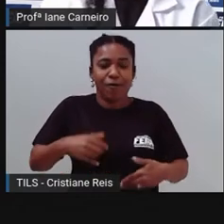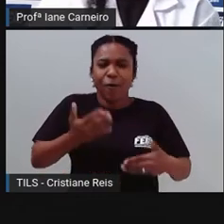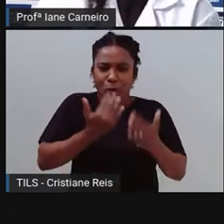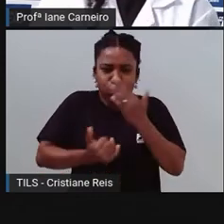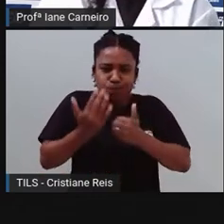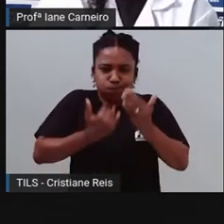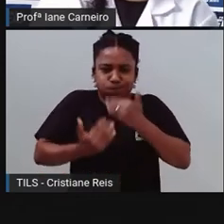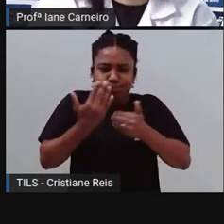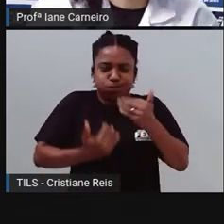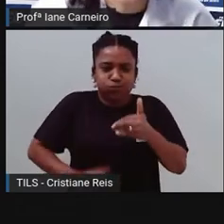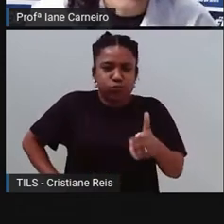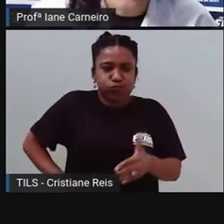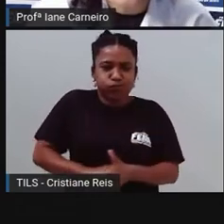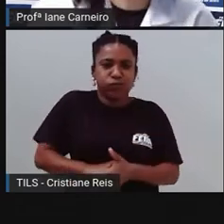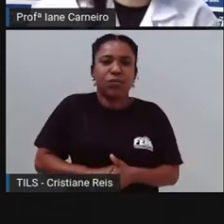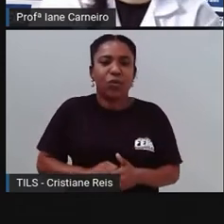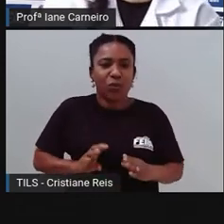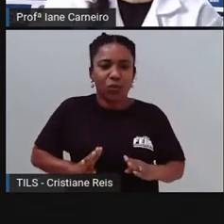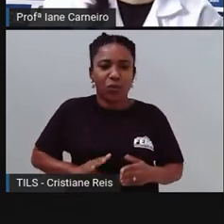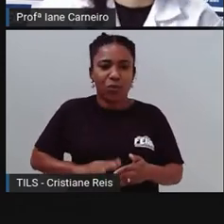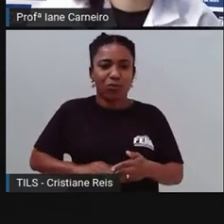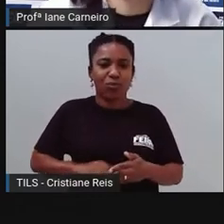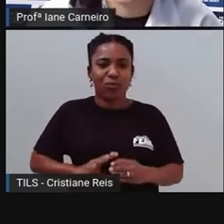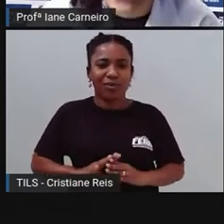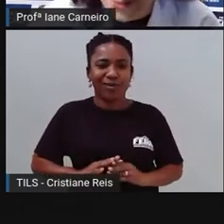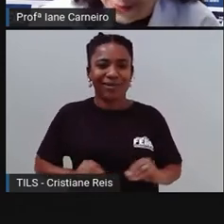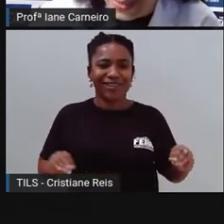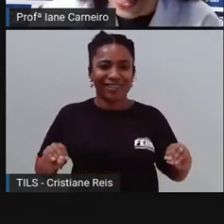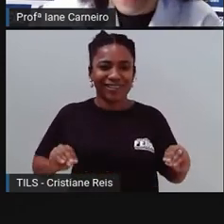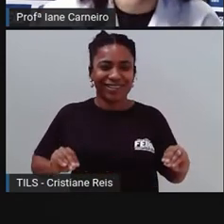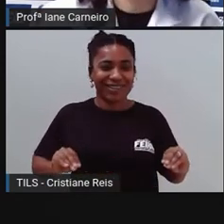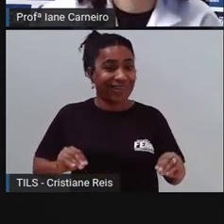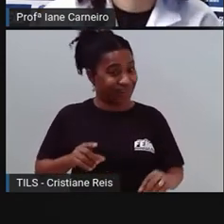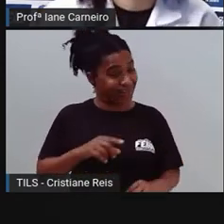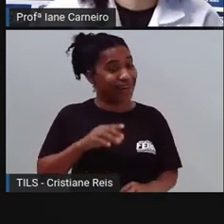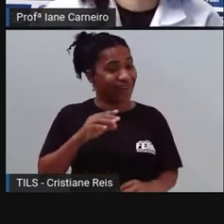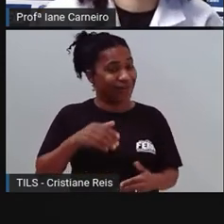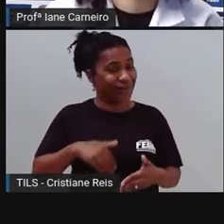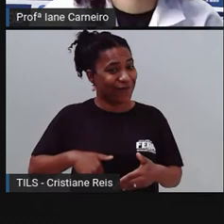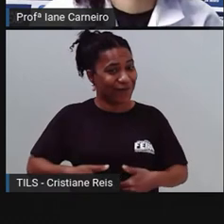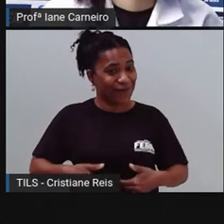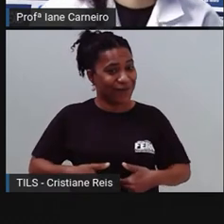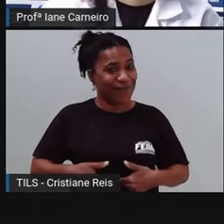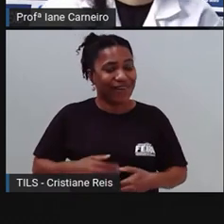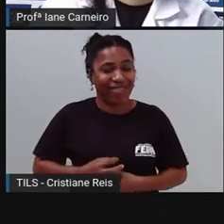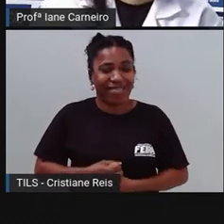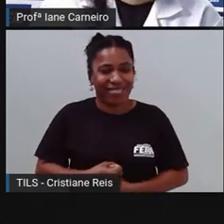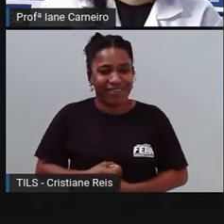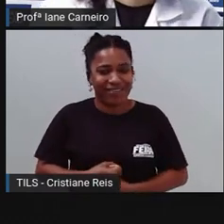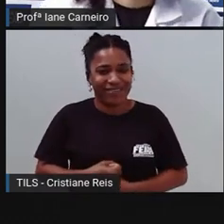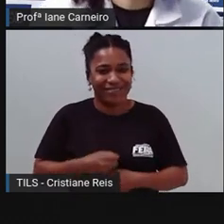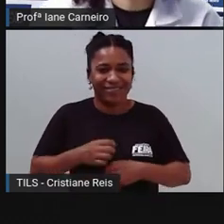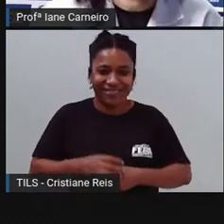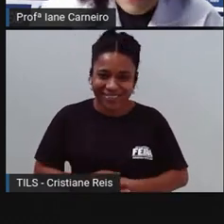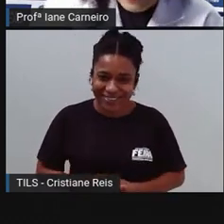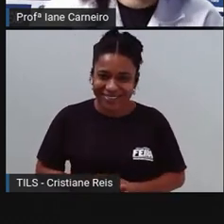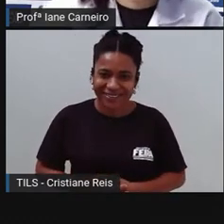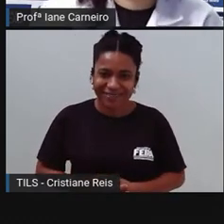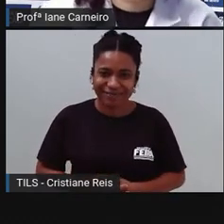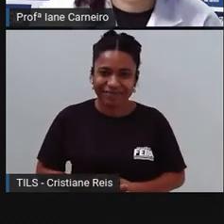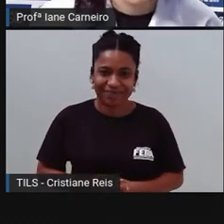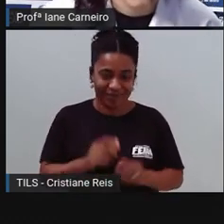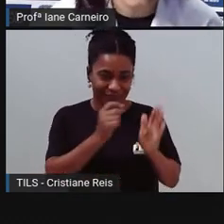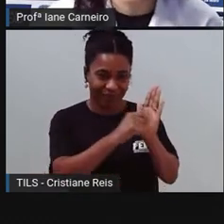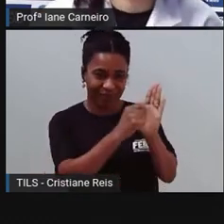é a fome que a gente vai ficar morrendo de fome. Olha só que legal, adivinha, né? Próximo. O que é? Ah, vocês